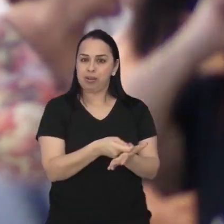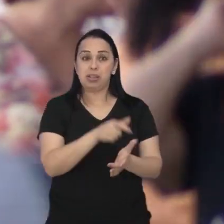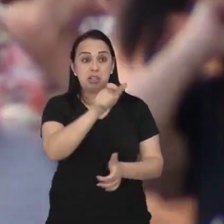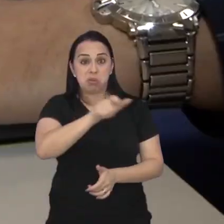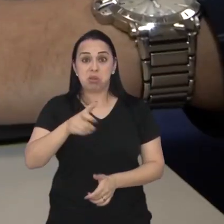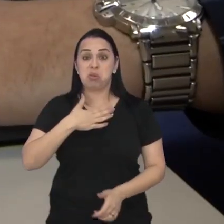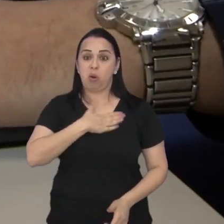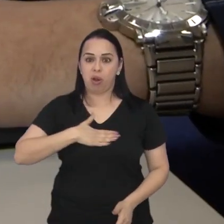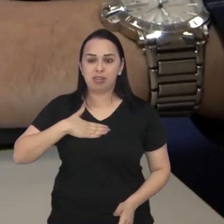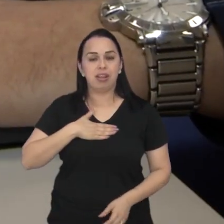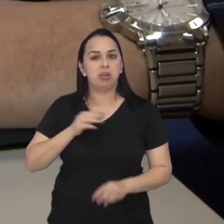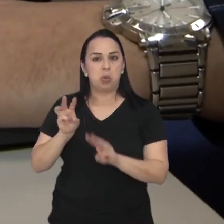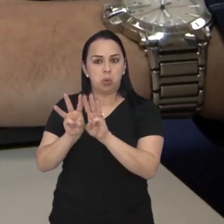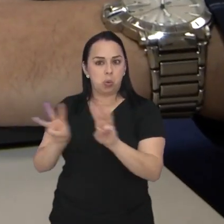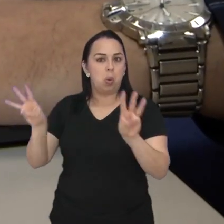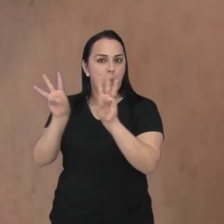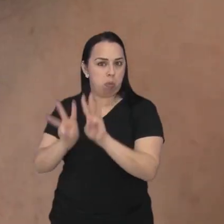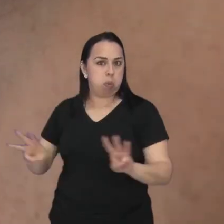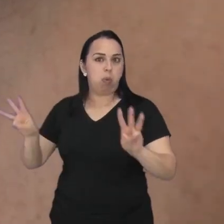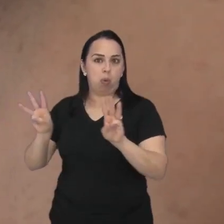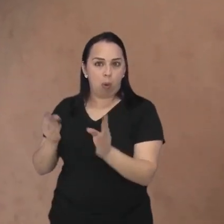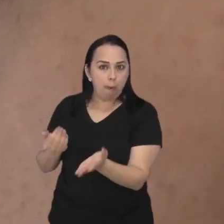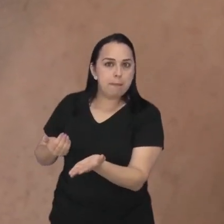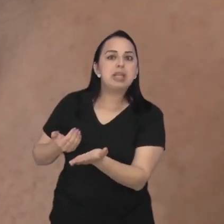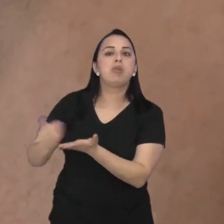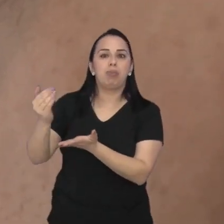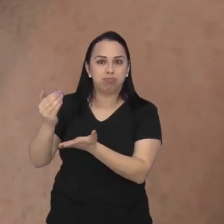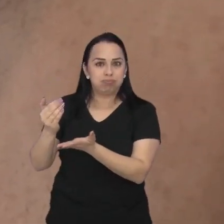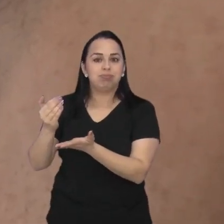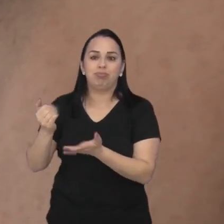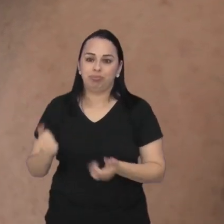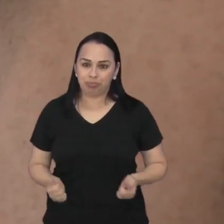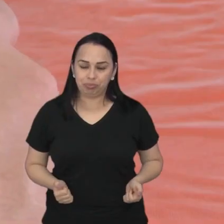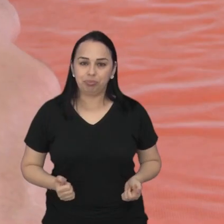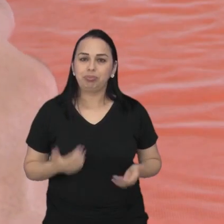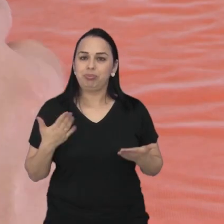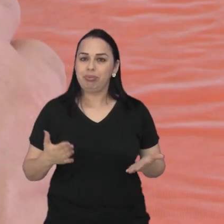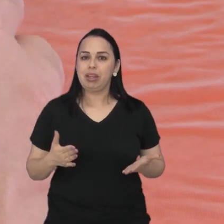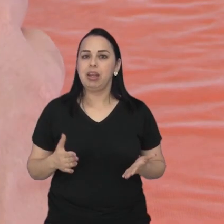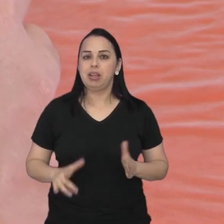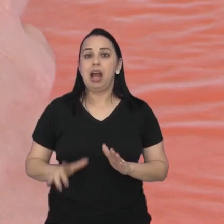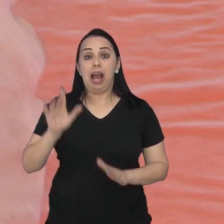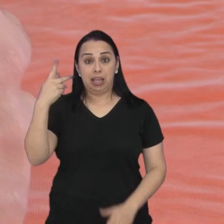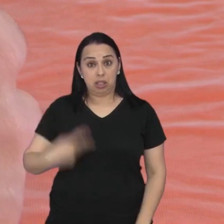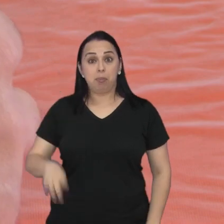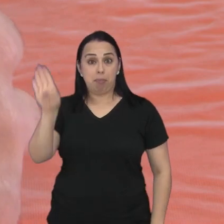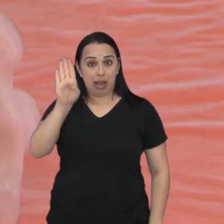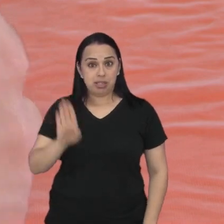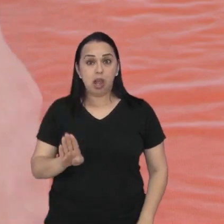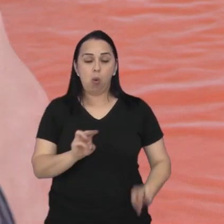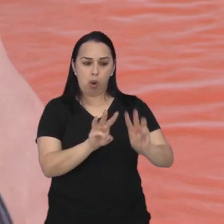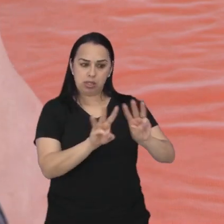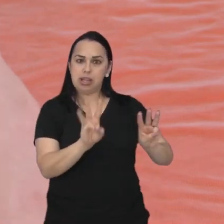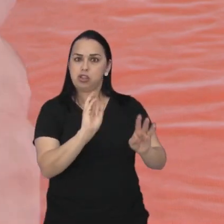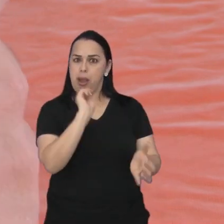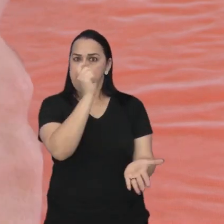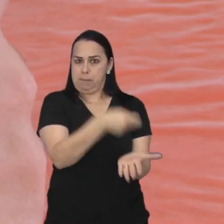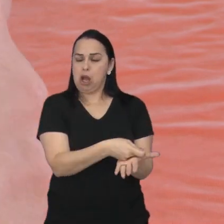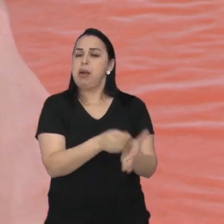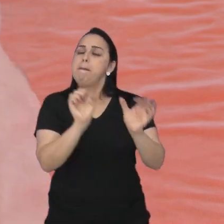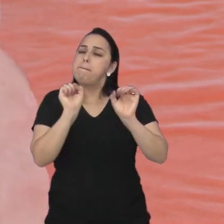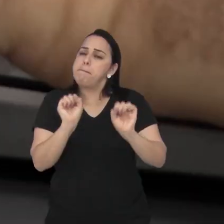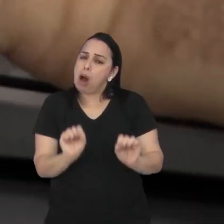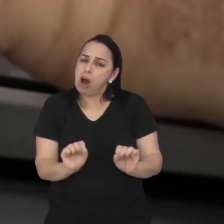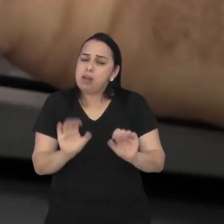brasileiros e inúmeros sites de apostas entraram em atividade. O serviço é autorizado no Brasil, mas